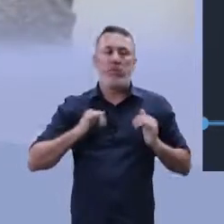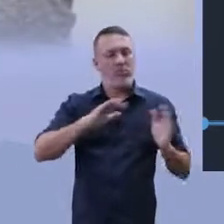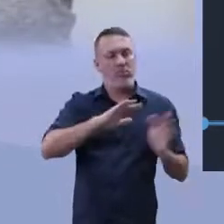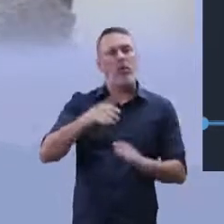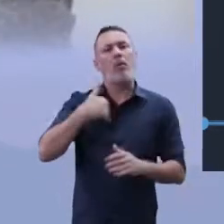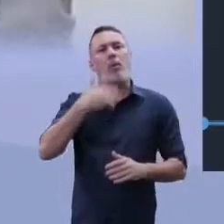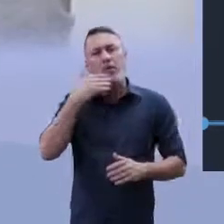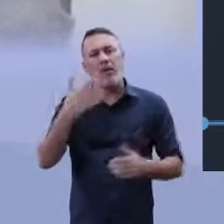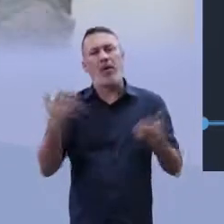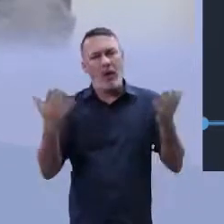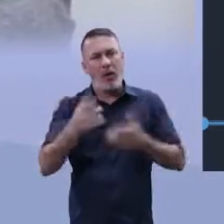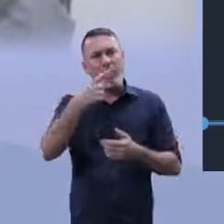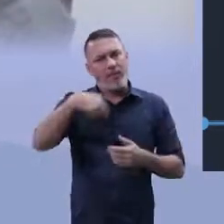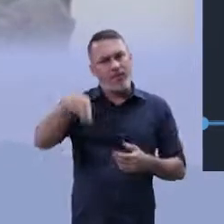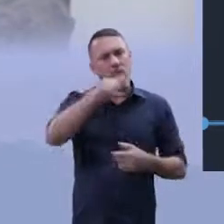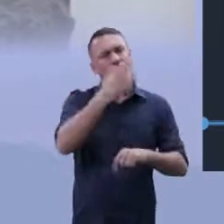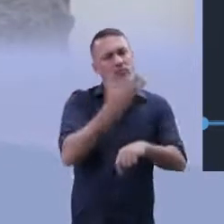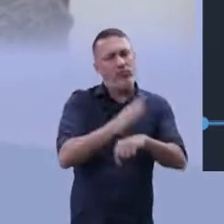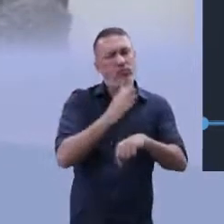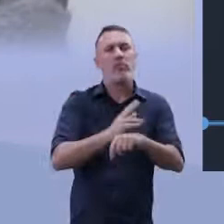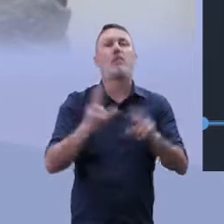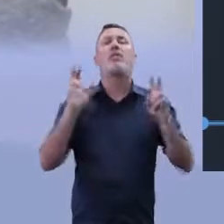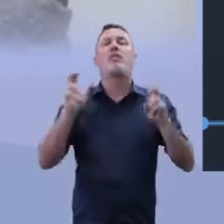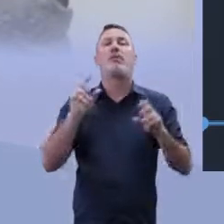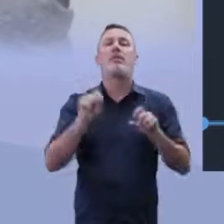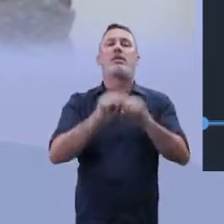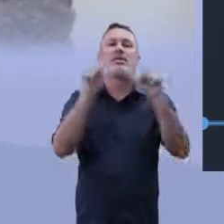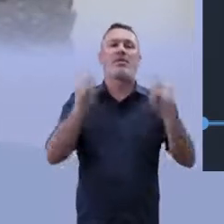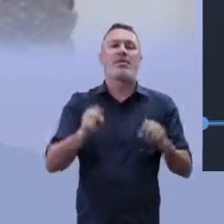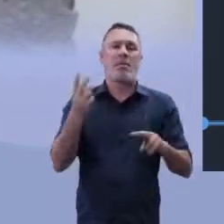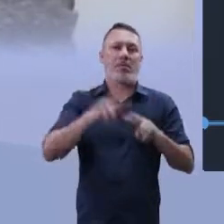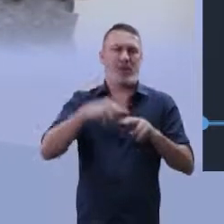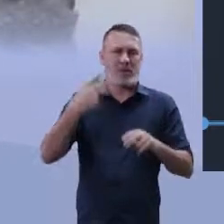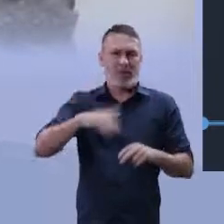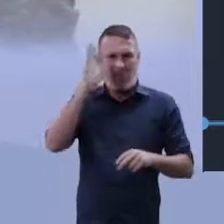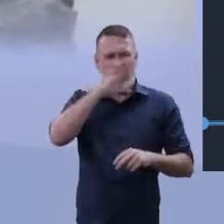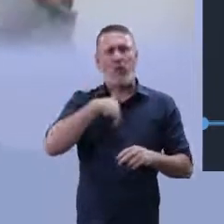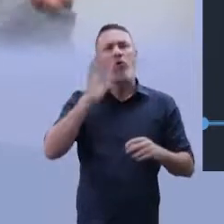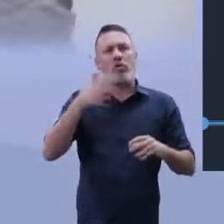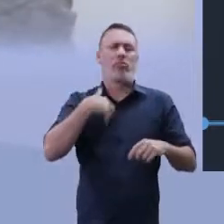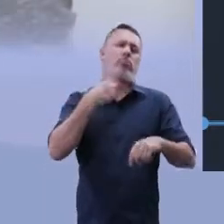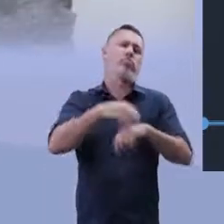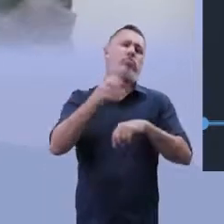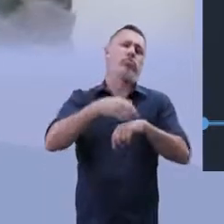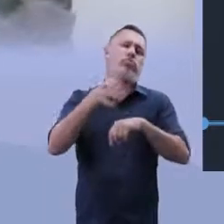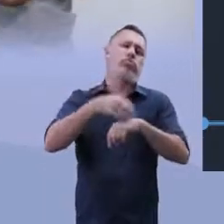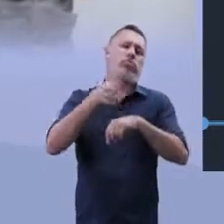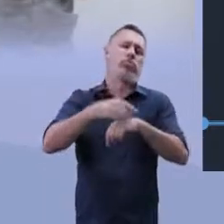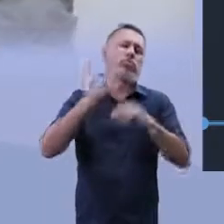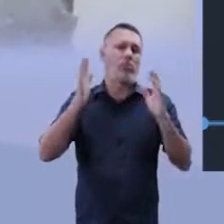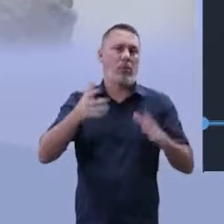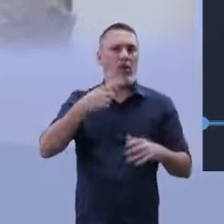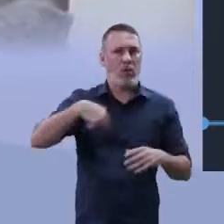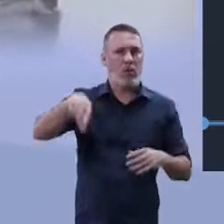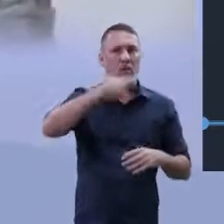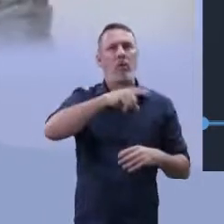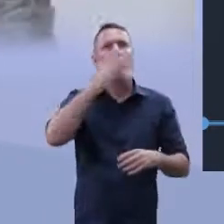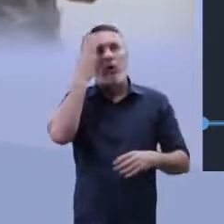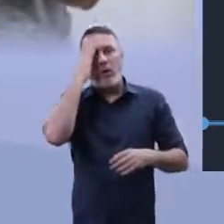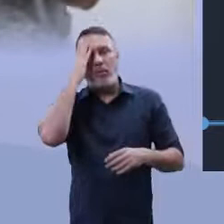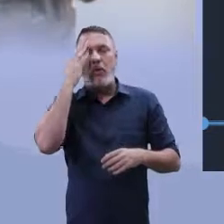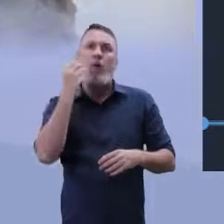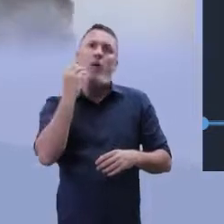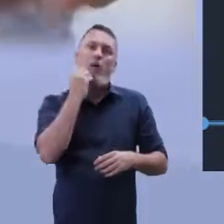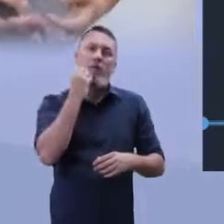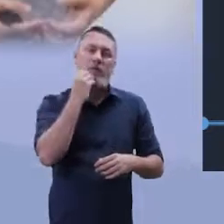façam uma redação sobre os problemas do sistema carcerário brasileiro. Já falei tudo sobre isso com vocês. Obviamente, vocês